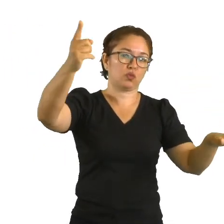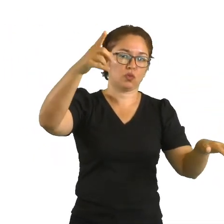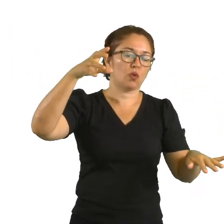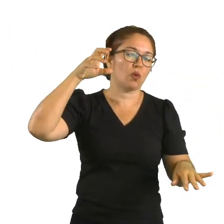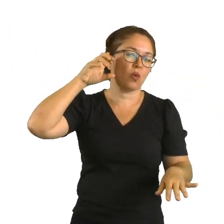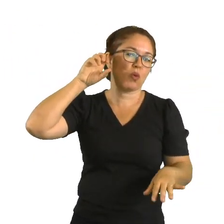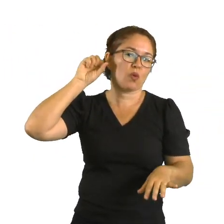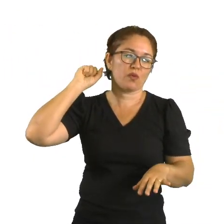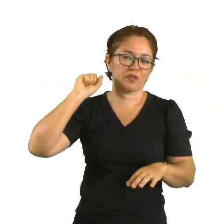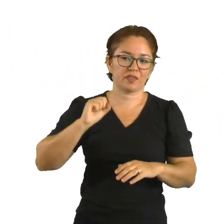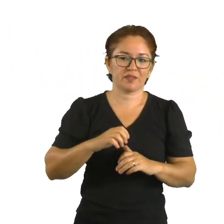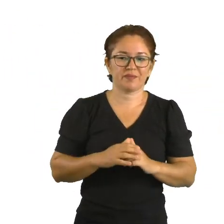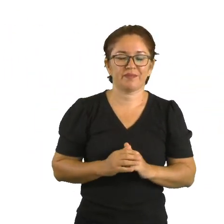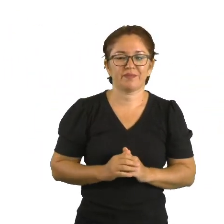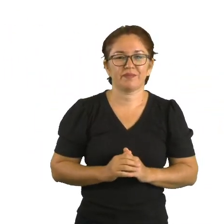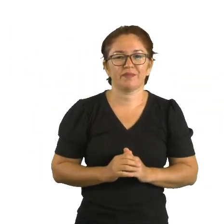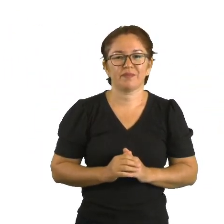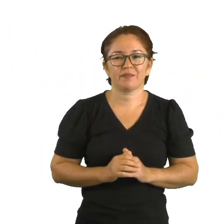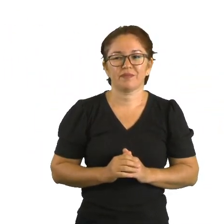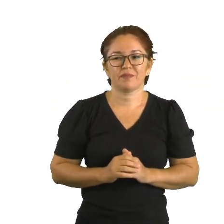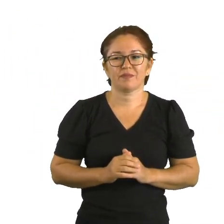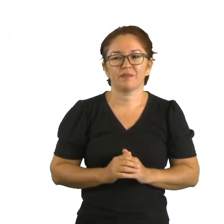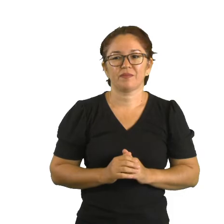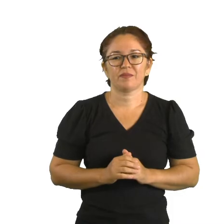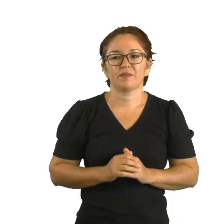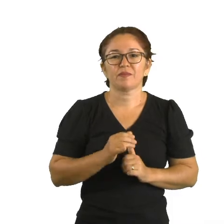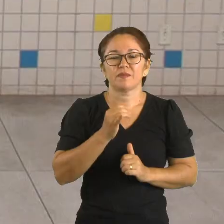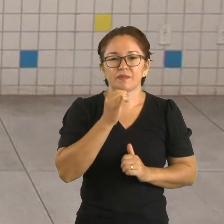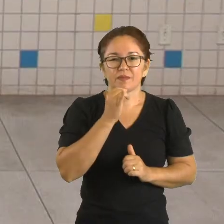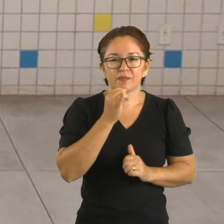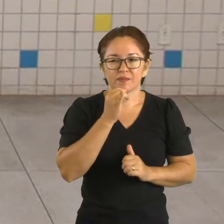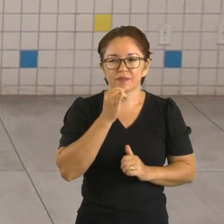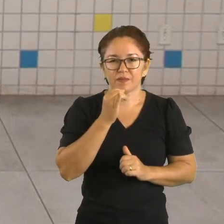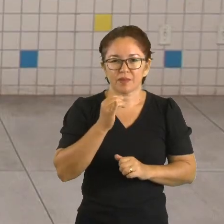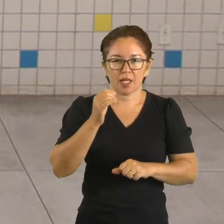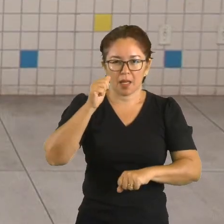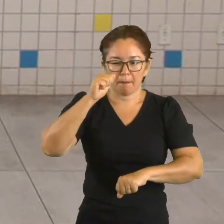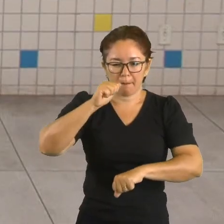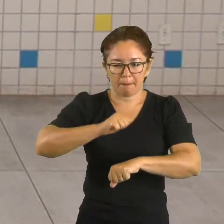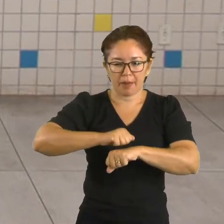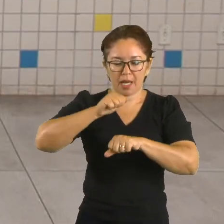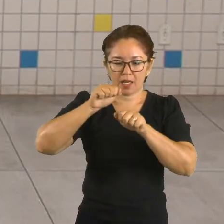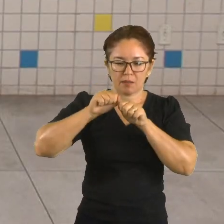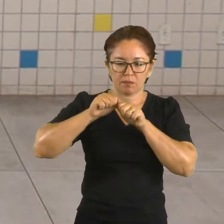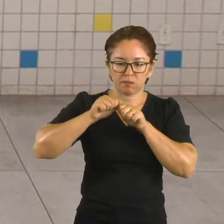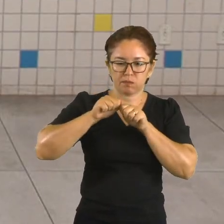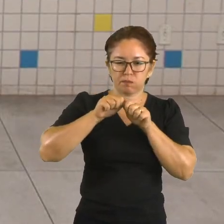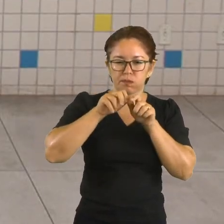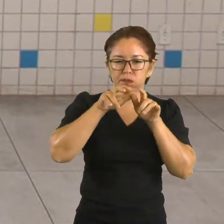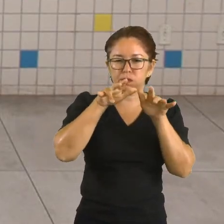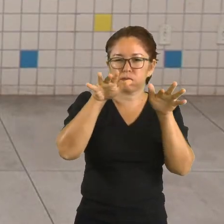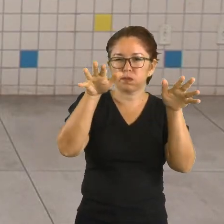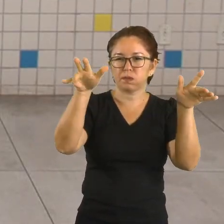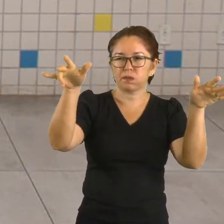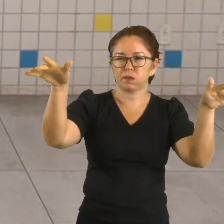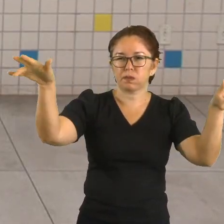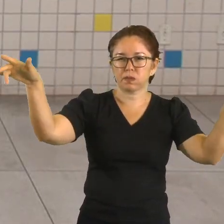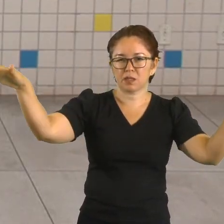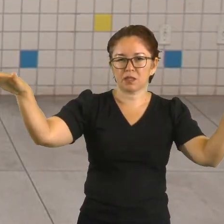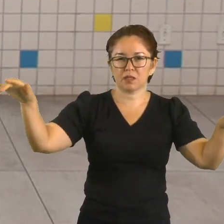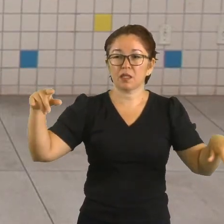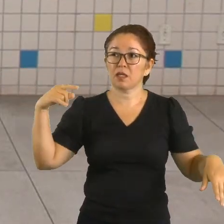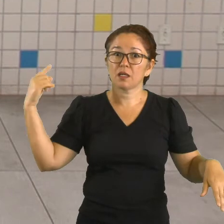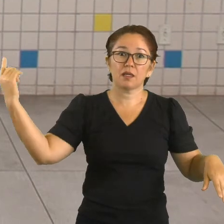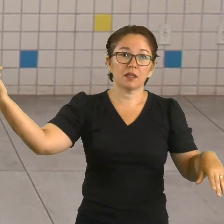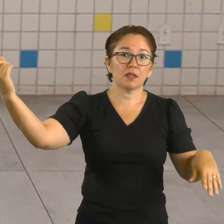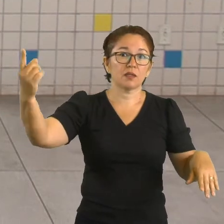som que é emitido pela fonte sonora e também que foi refletido pelas diferentes superfícies que nos cercam.